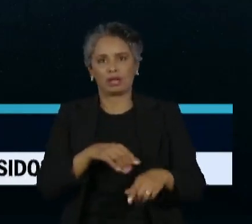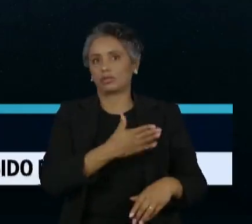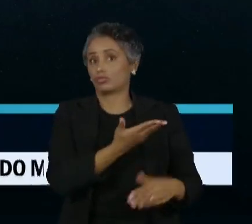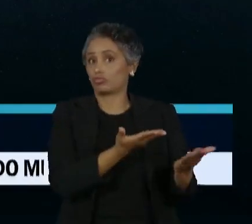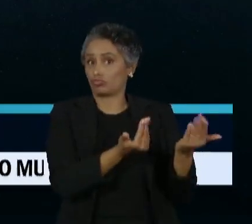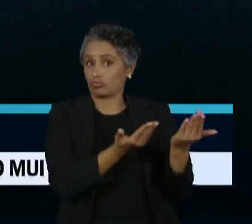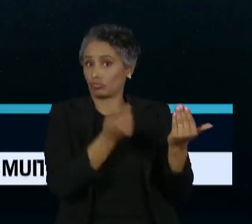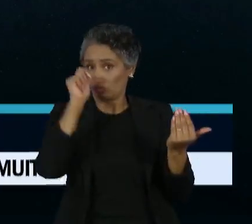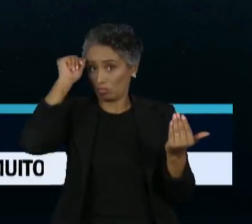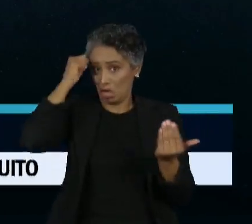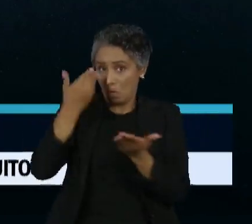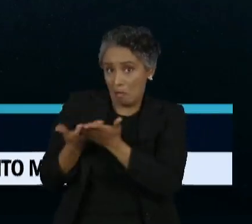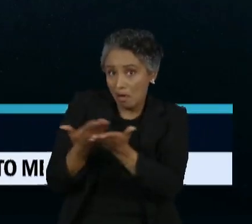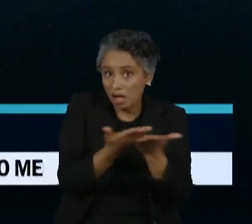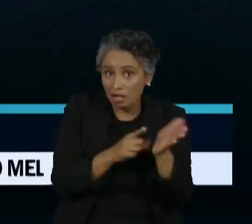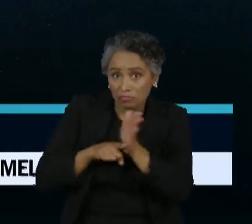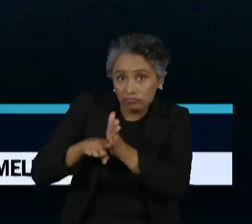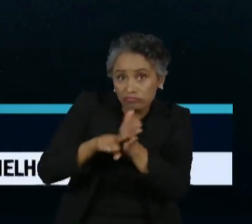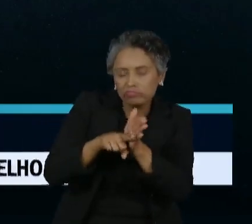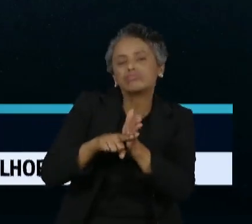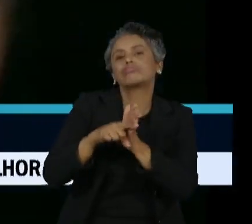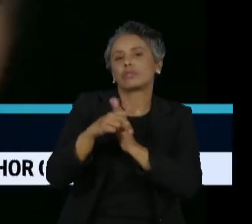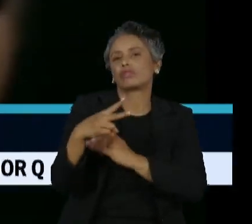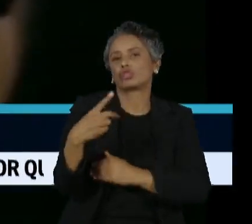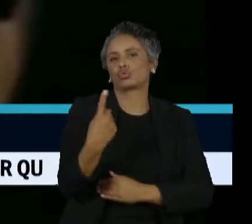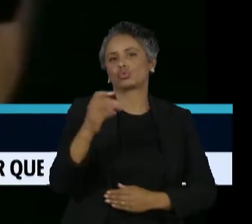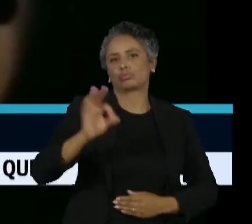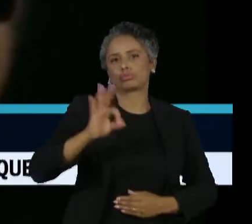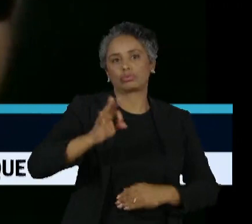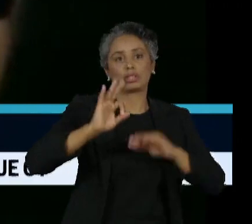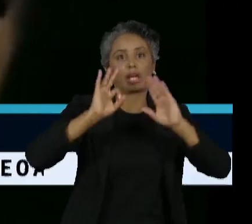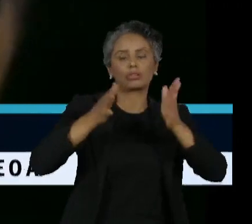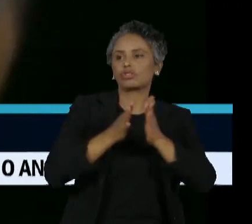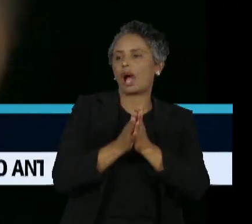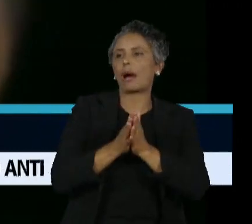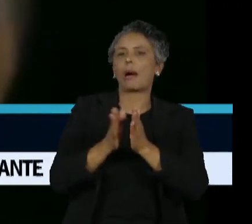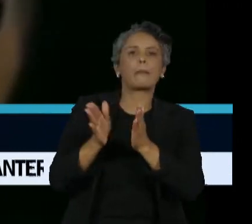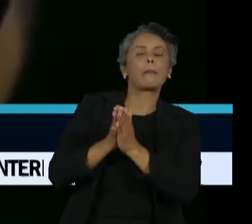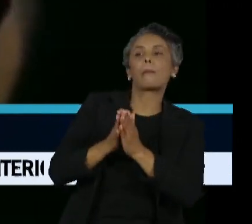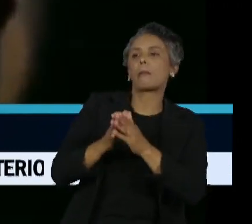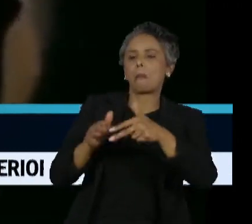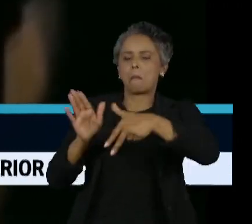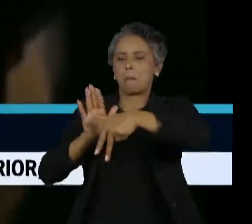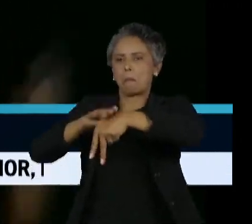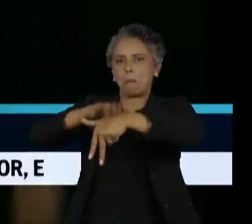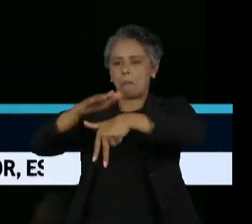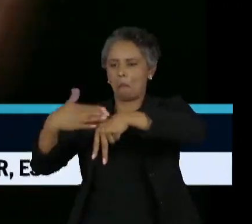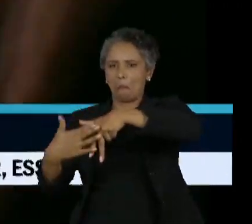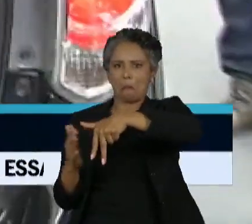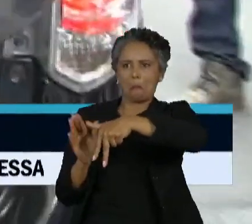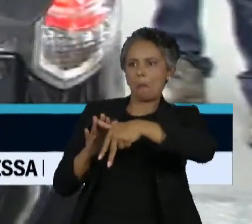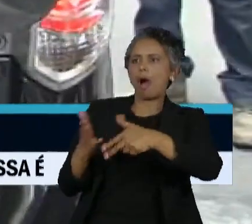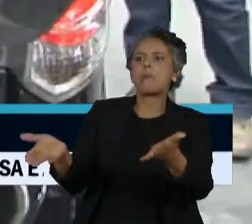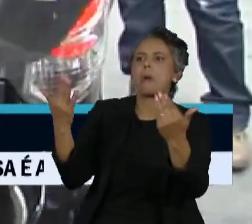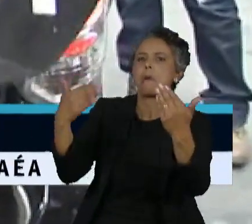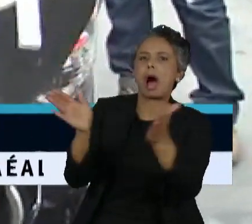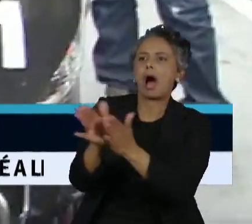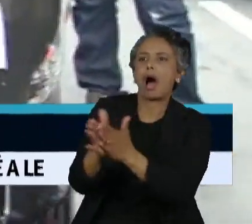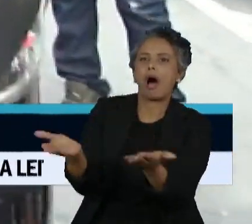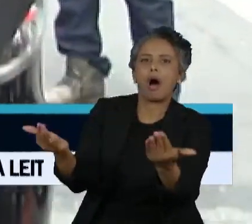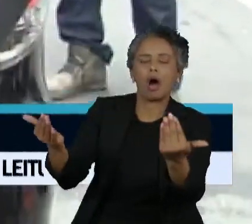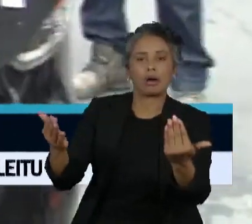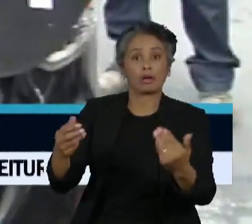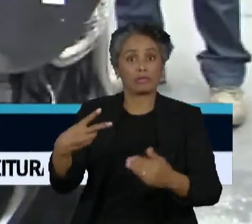estudo, mais de 21% chegaram a ser revistados pela polícia. Somente no ano de 2016, 26